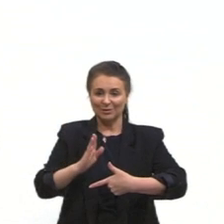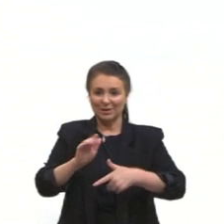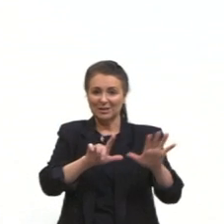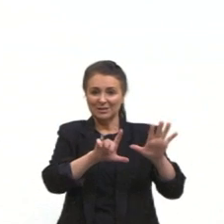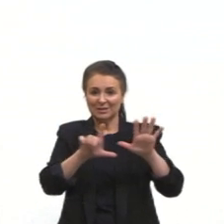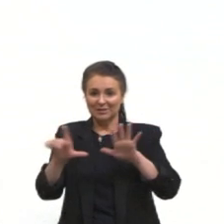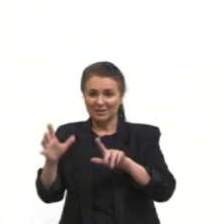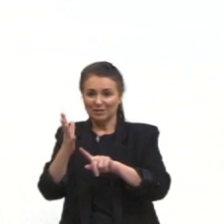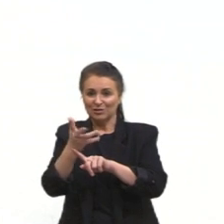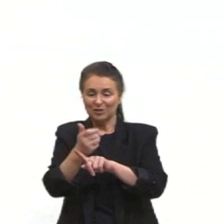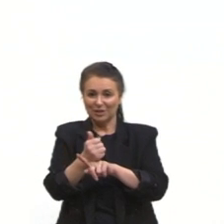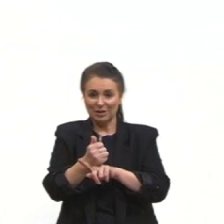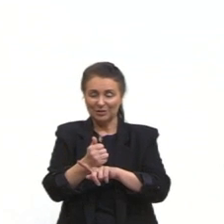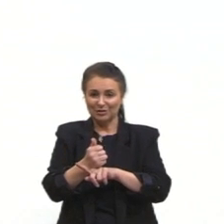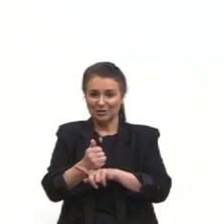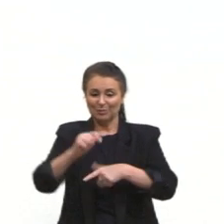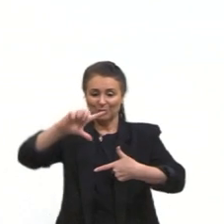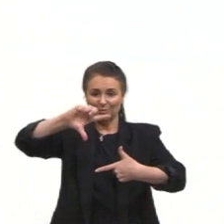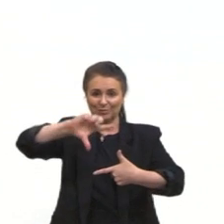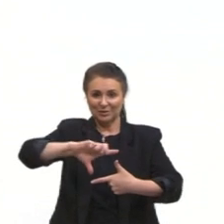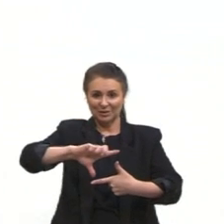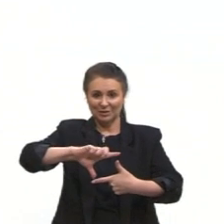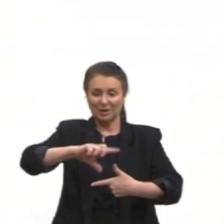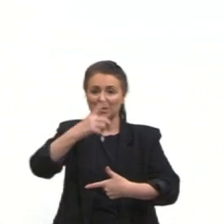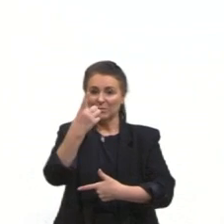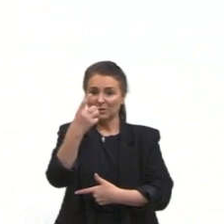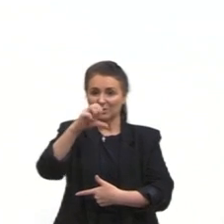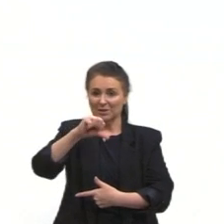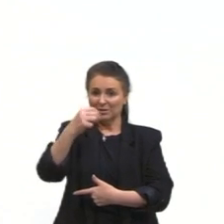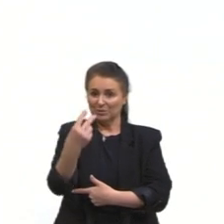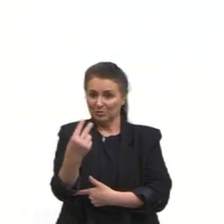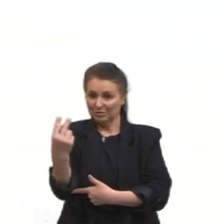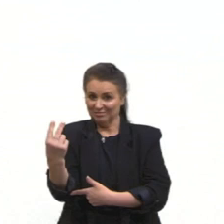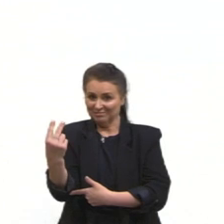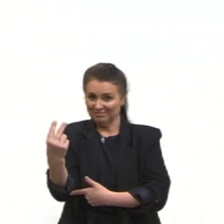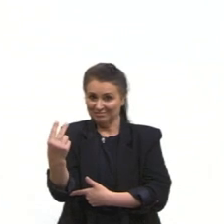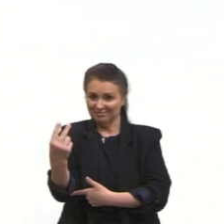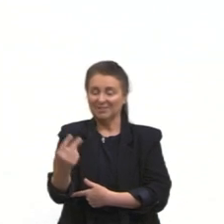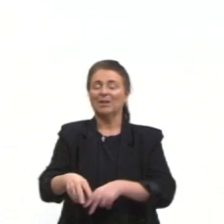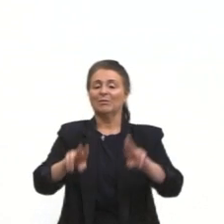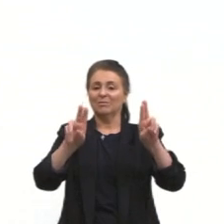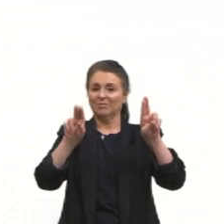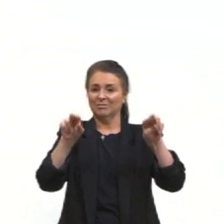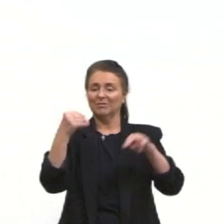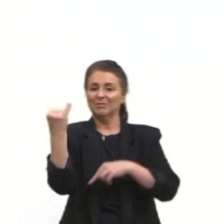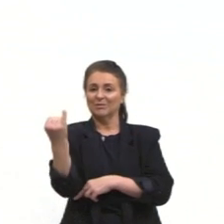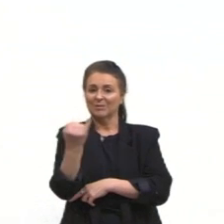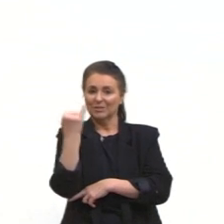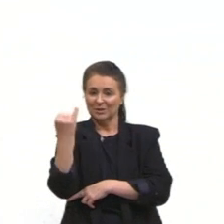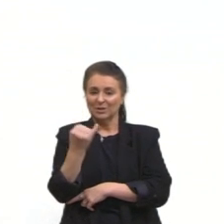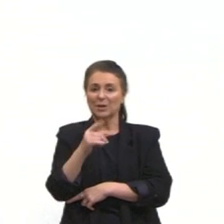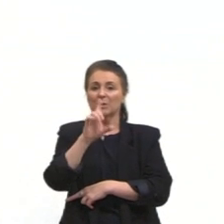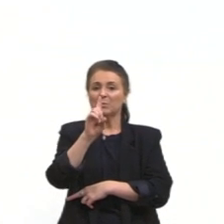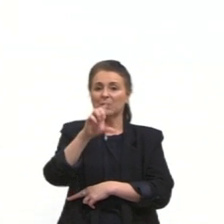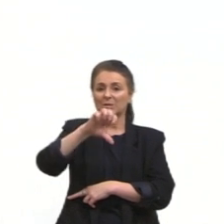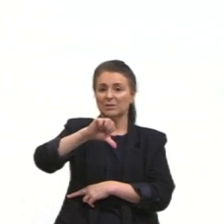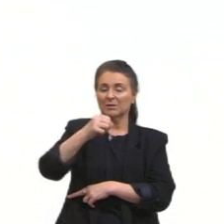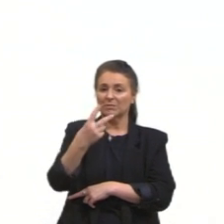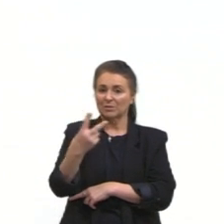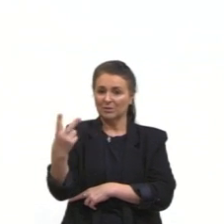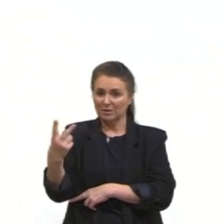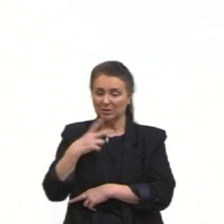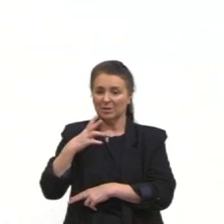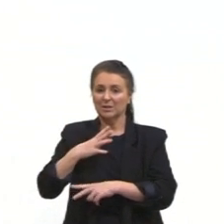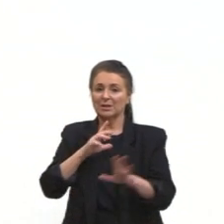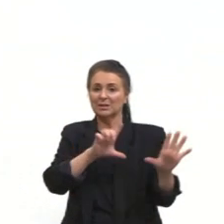1922. Muito bacana pensar sobre esse tema. 1922, Semana de Arte